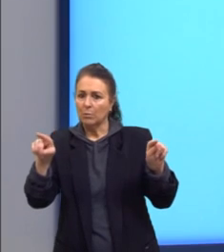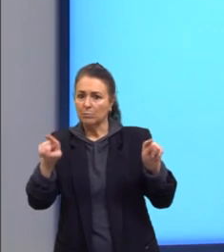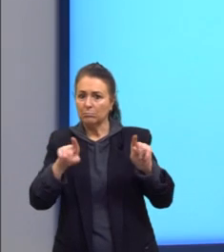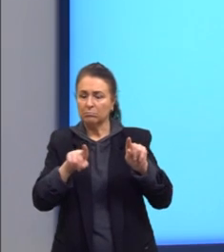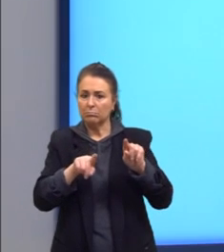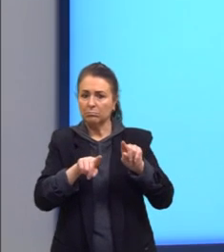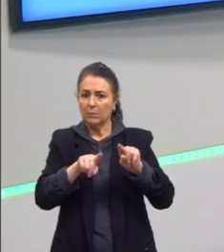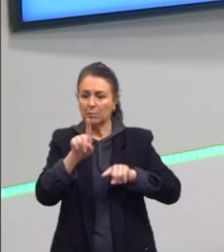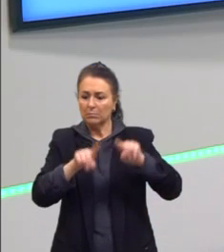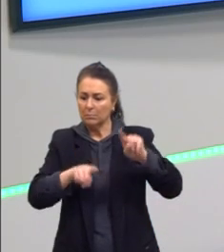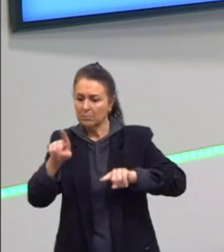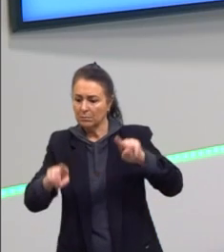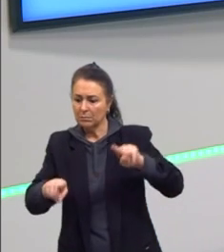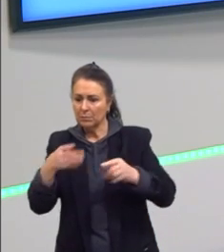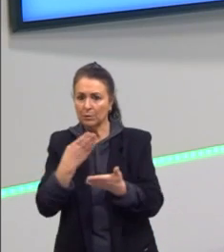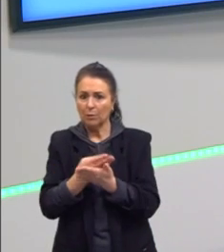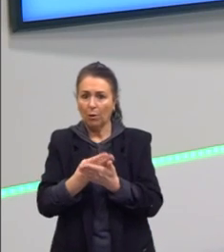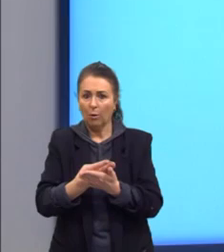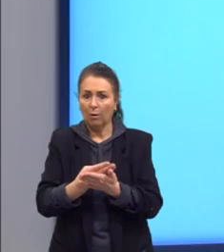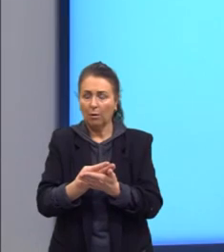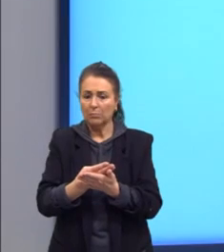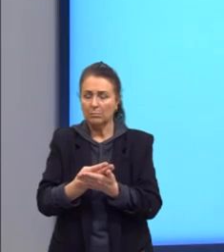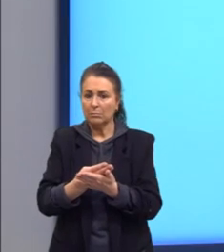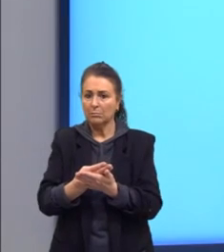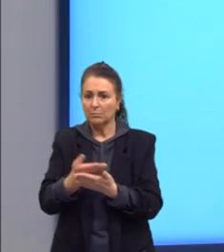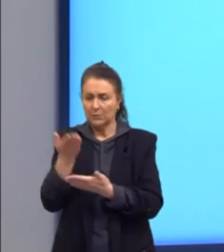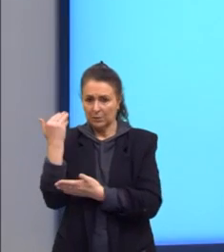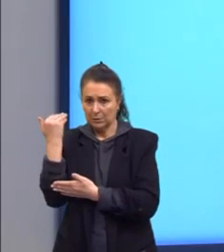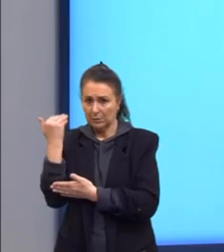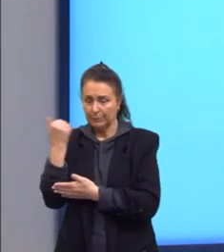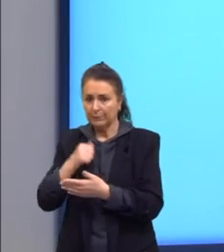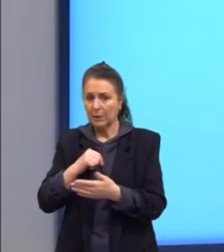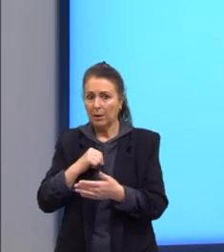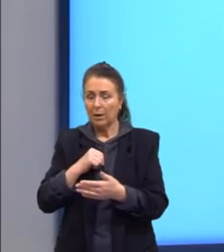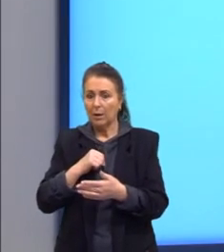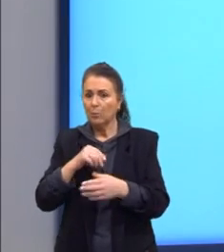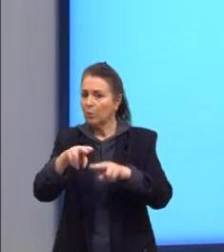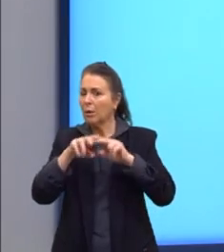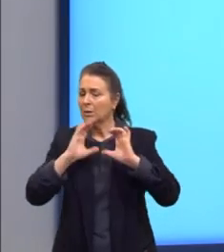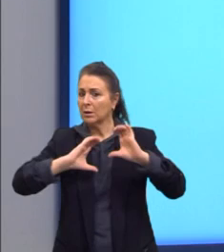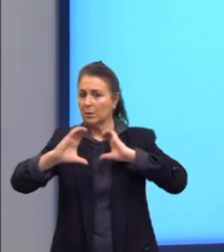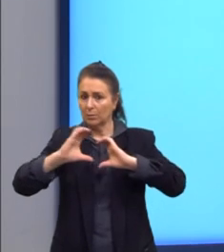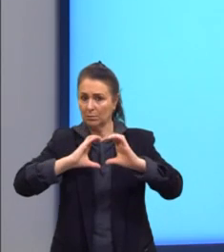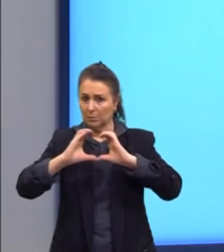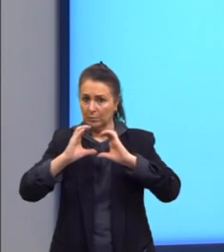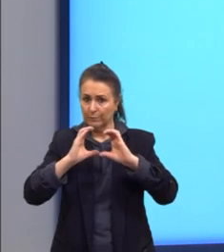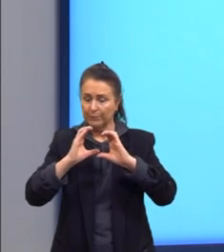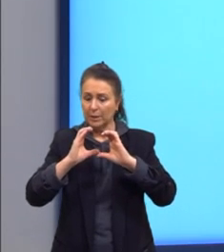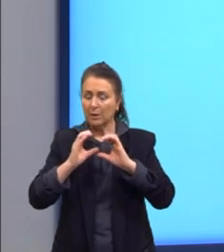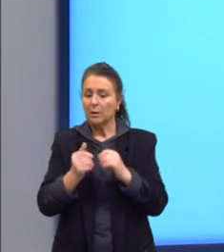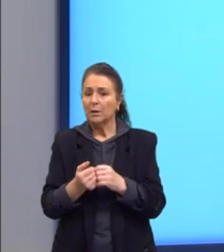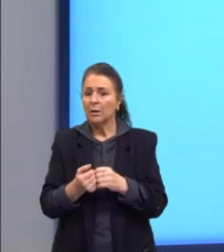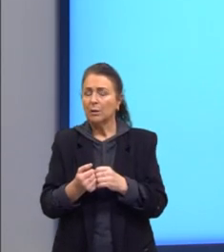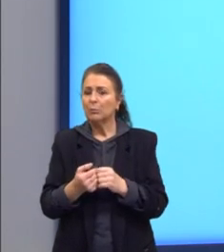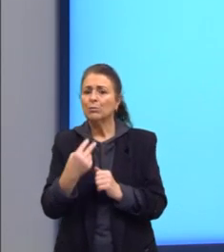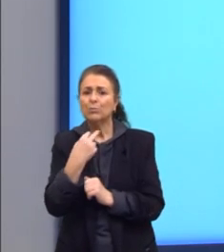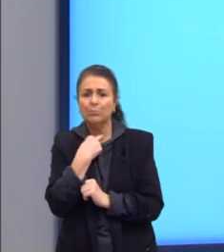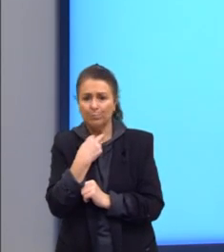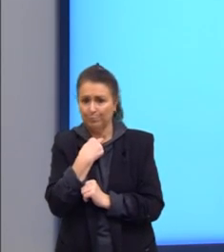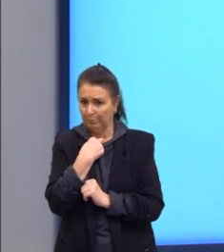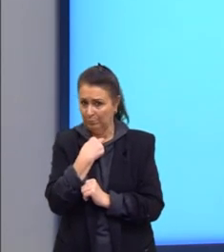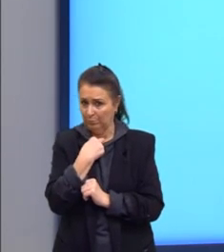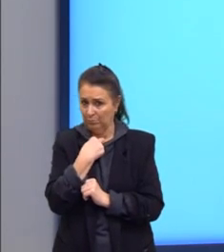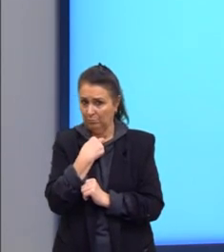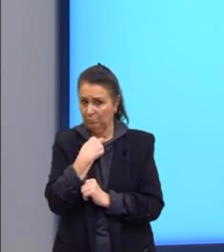estudou aí nas aulas anteriores, elas visam a comunicação, jamais a gente deve considerá-las